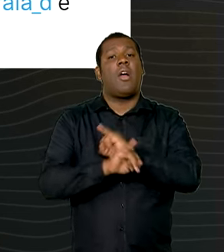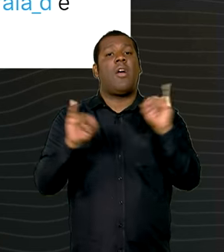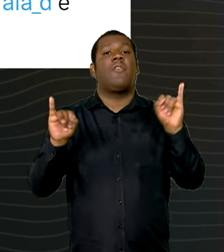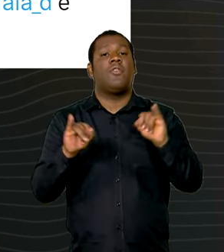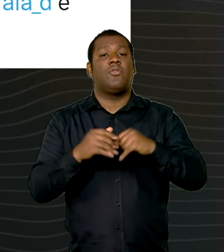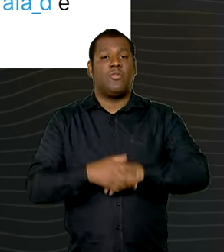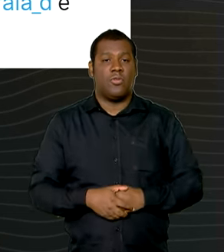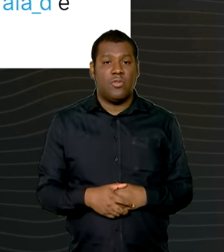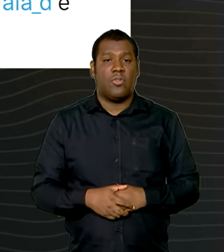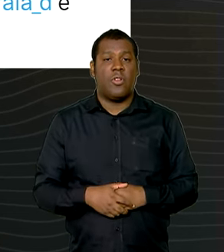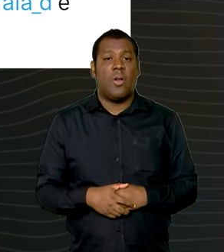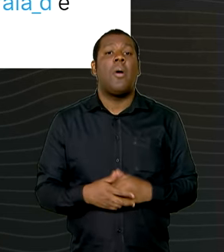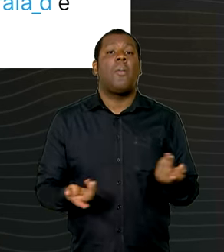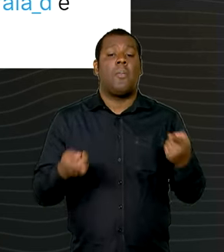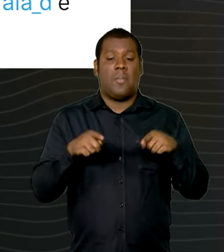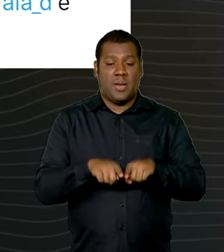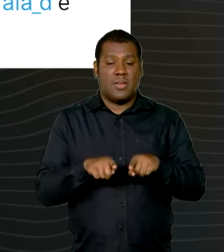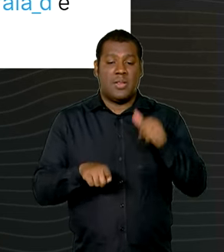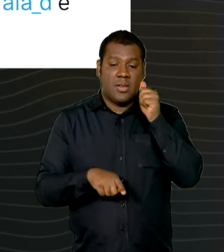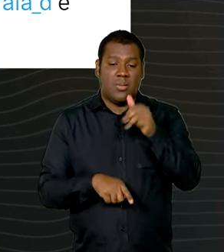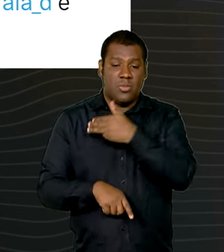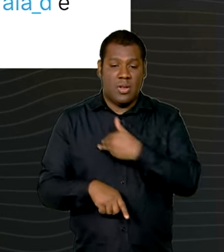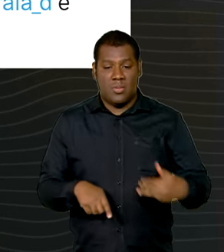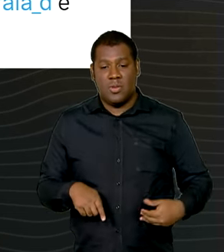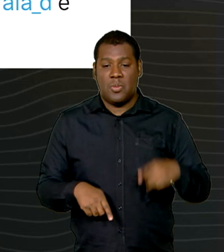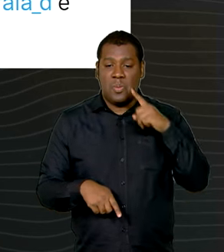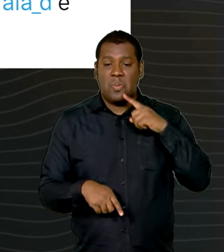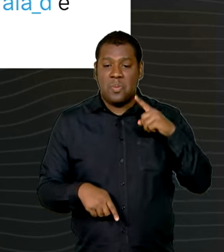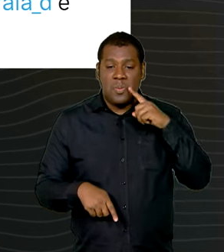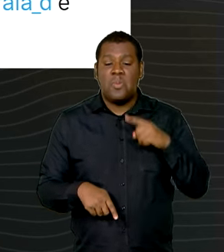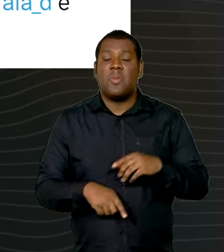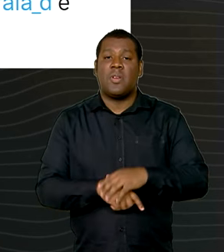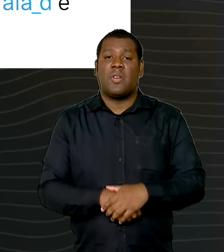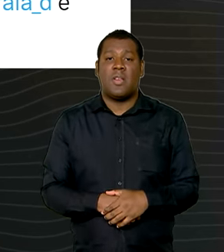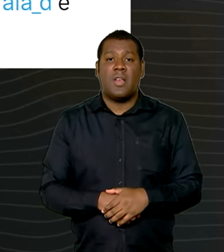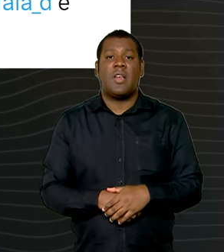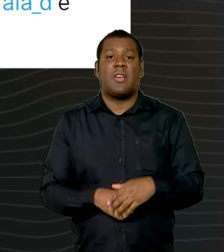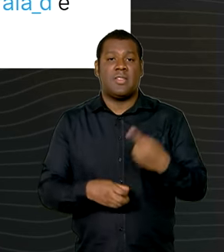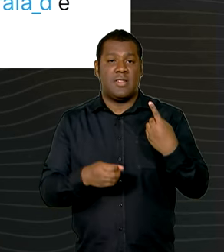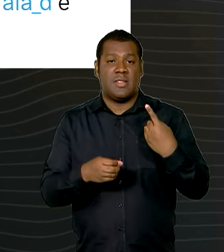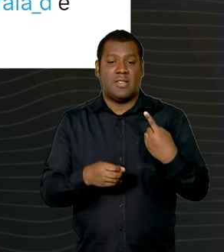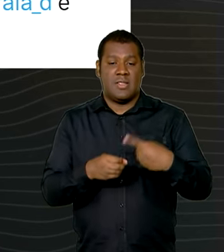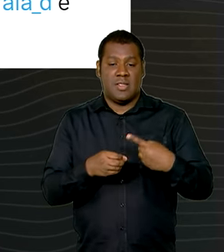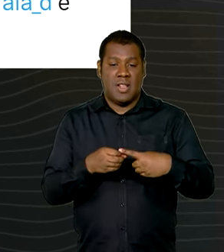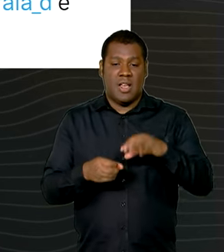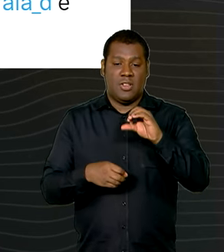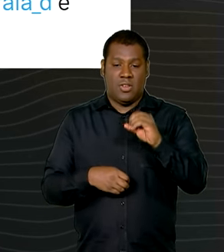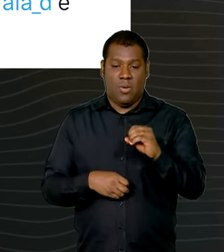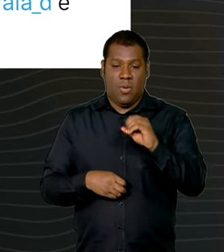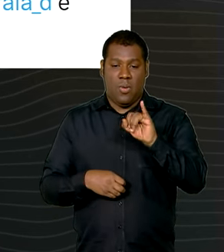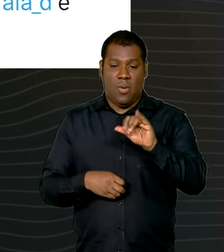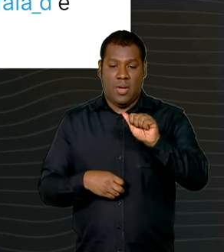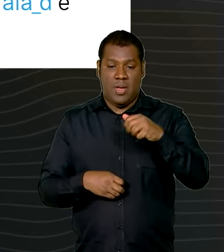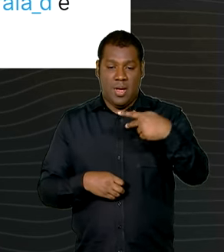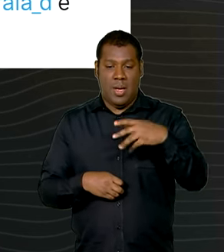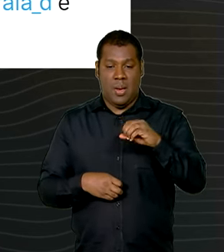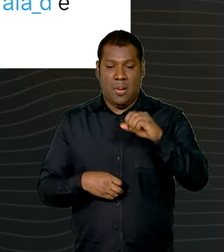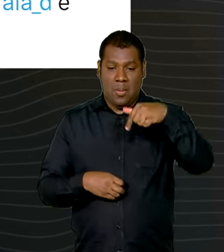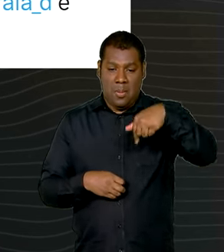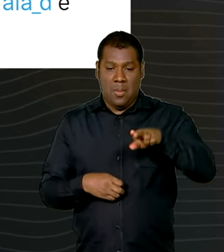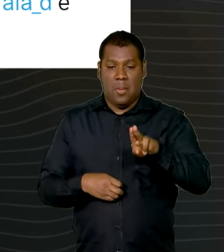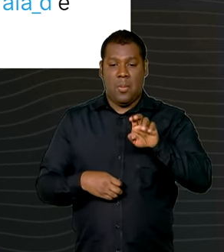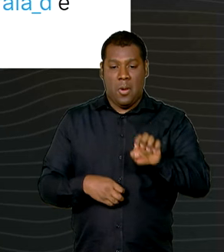ele e a ministra Nízia Trindade participaram em Oiapoque no Amapá os dois além de autoridades